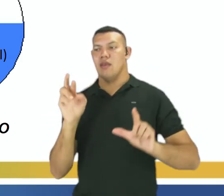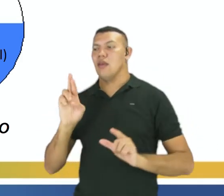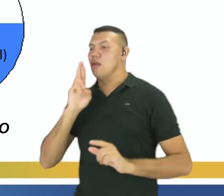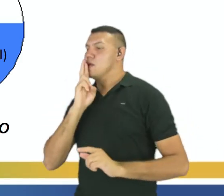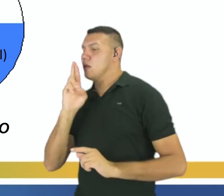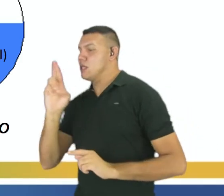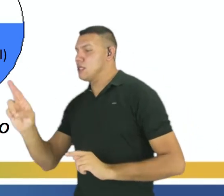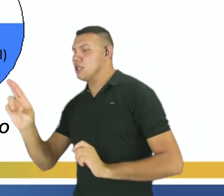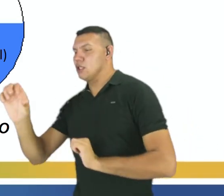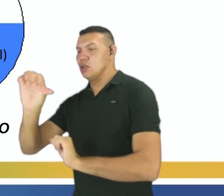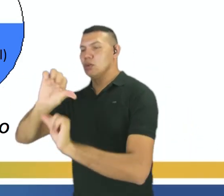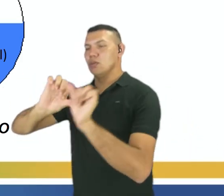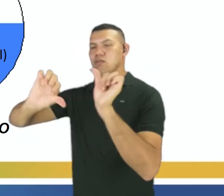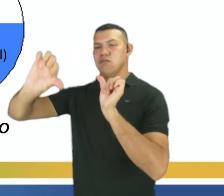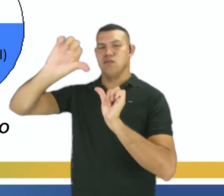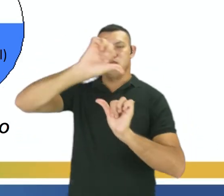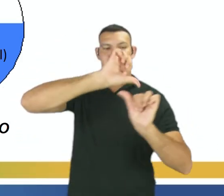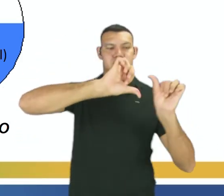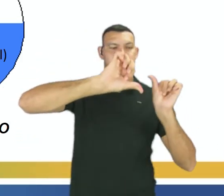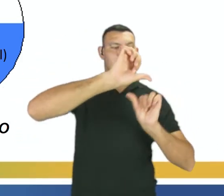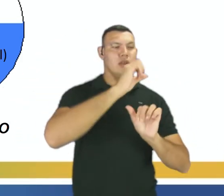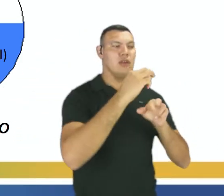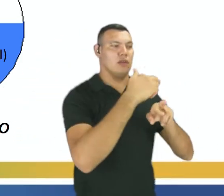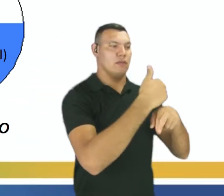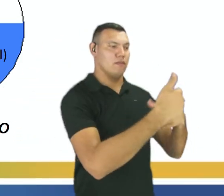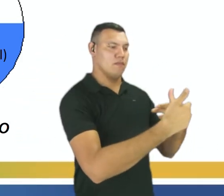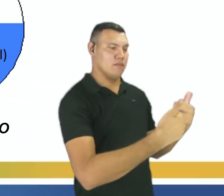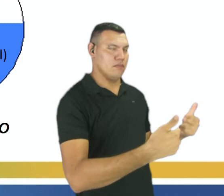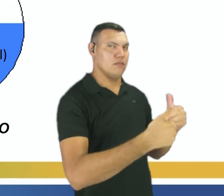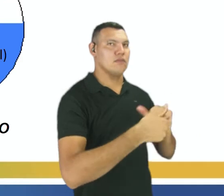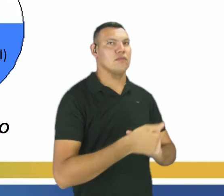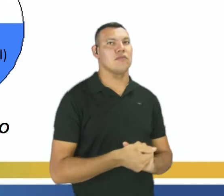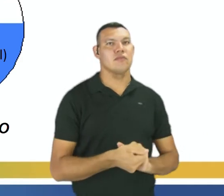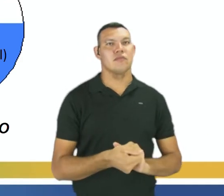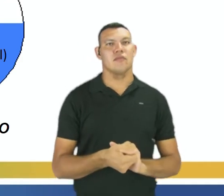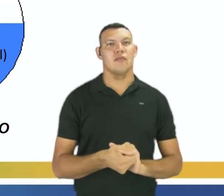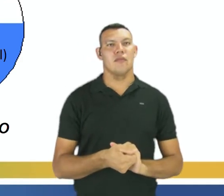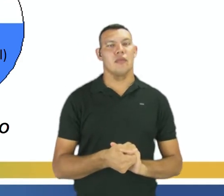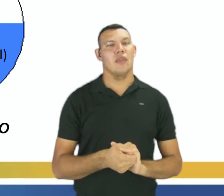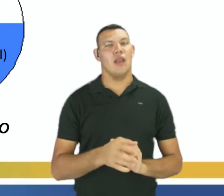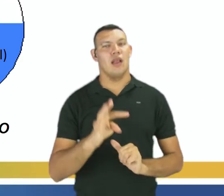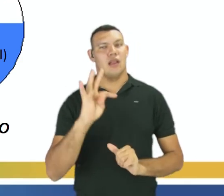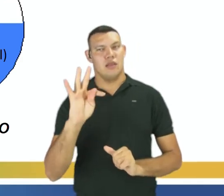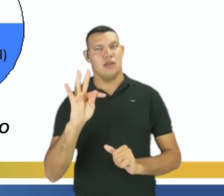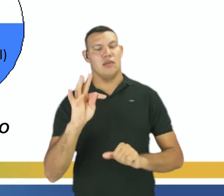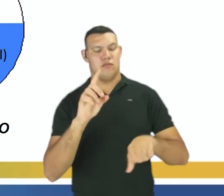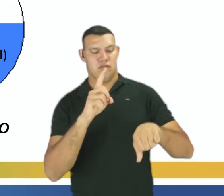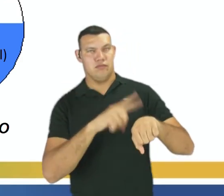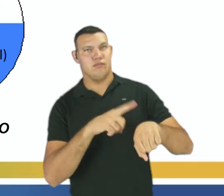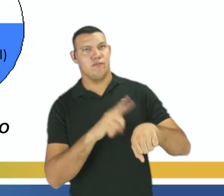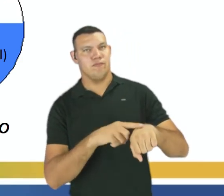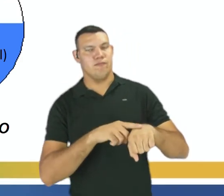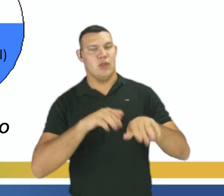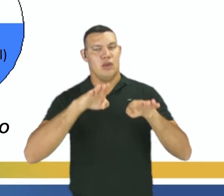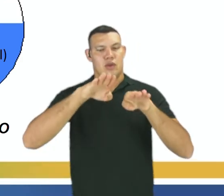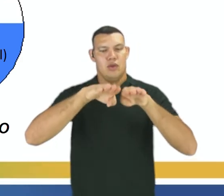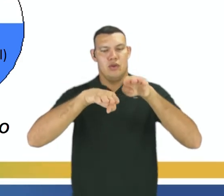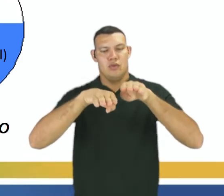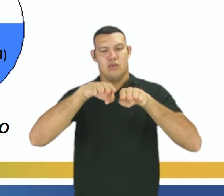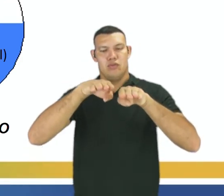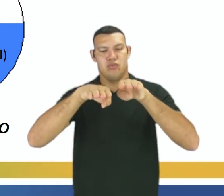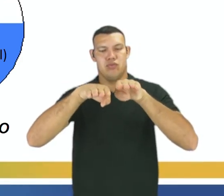em reagente. E nesse ponto T, que representa o tempo, nós temos aqui o equilíbrio. Ok?